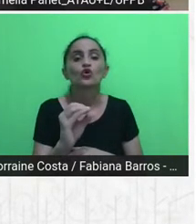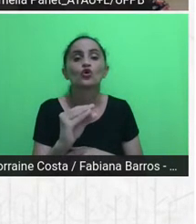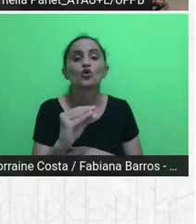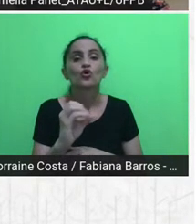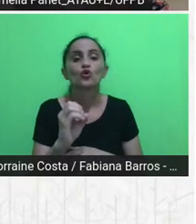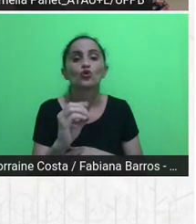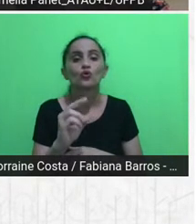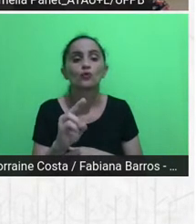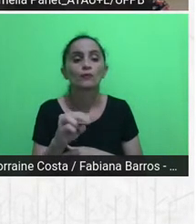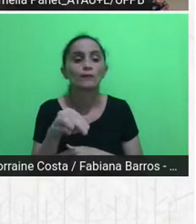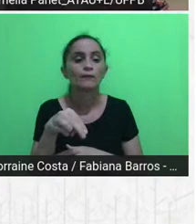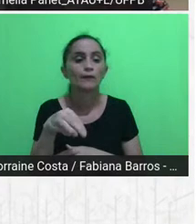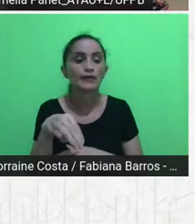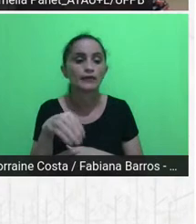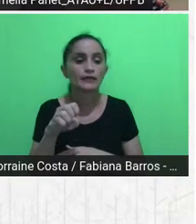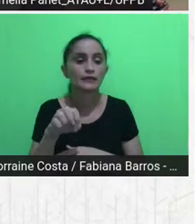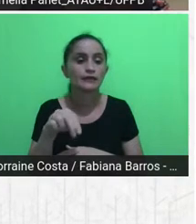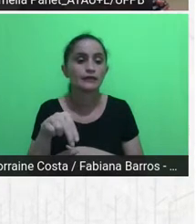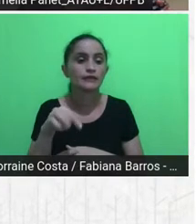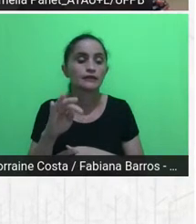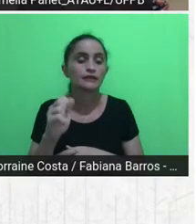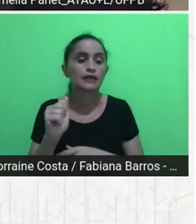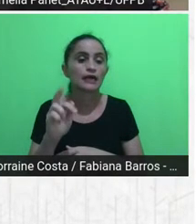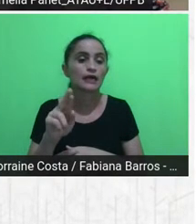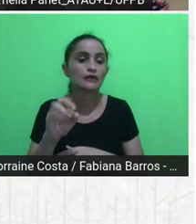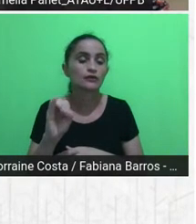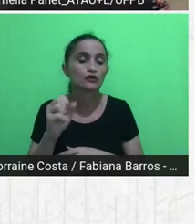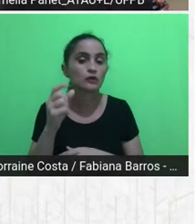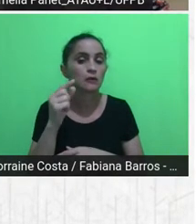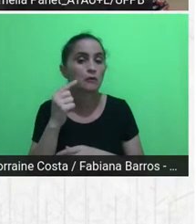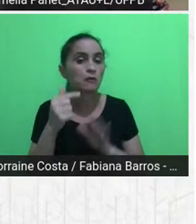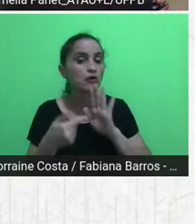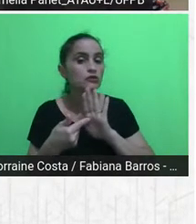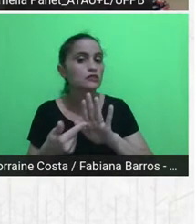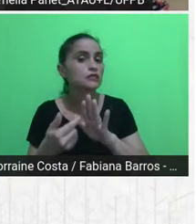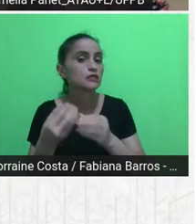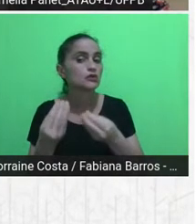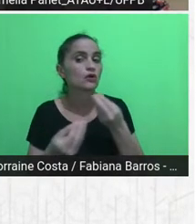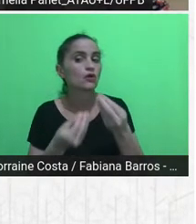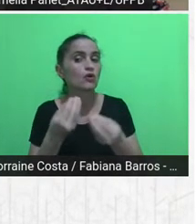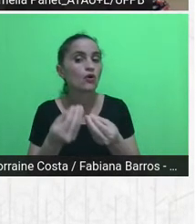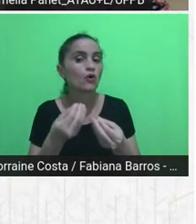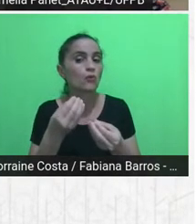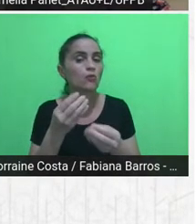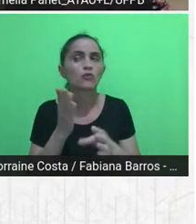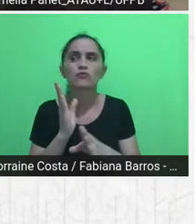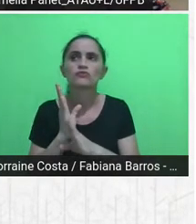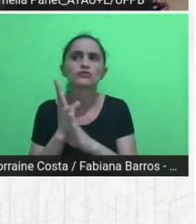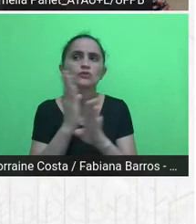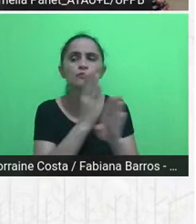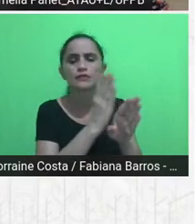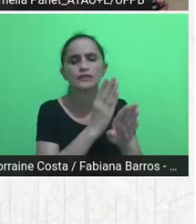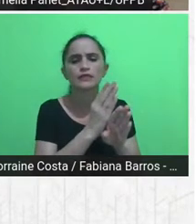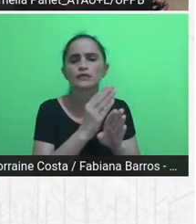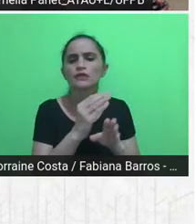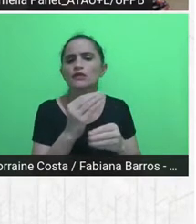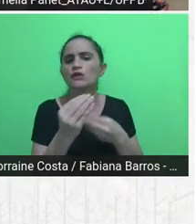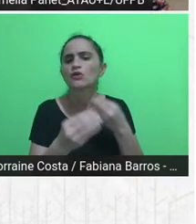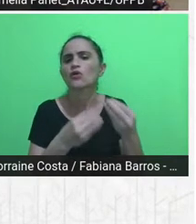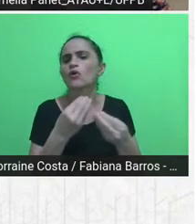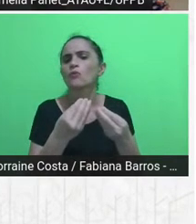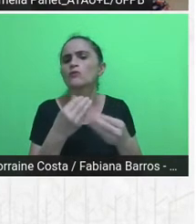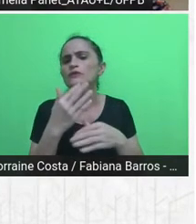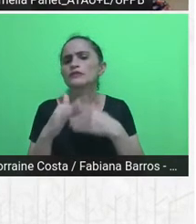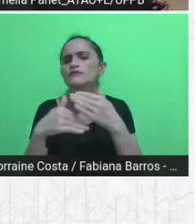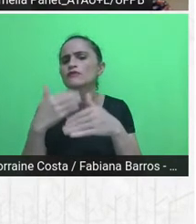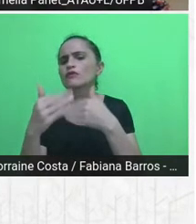registrando e tentando descobrir como essa vila se vê, como foi a construção dessa vila enquanto um grupo sócio